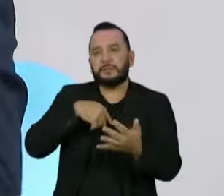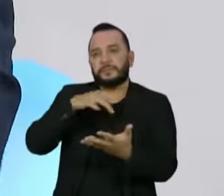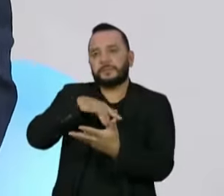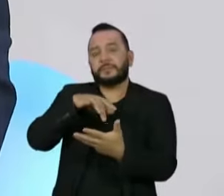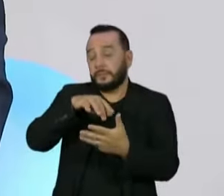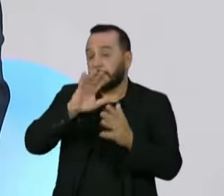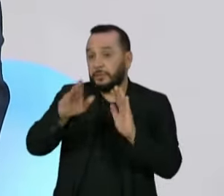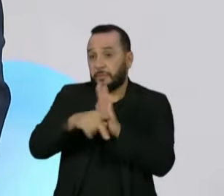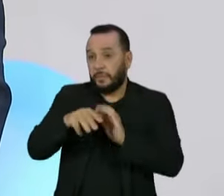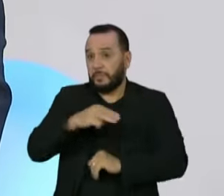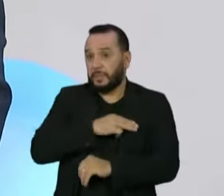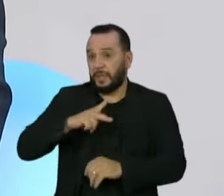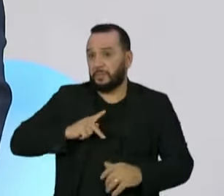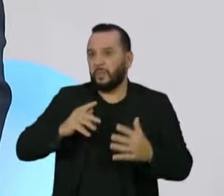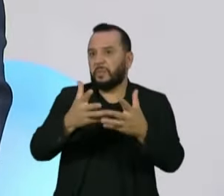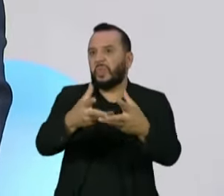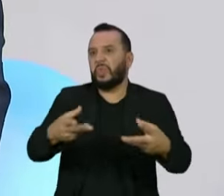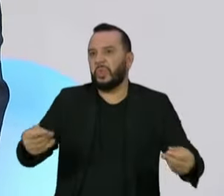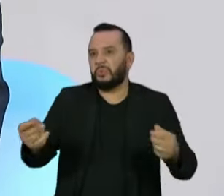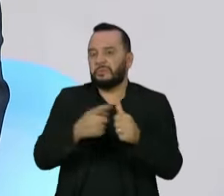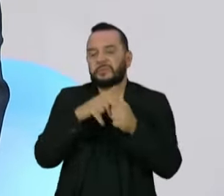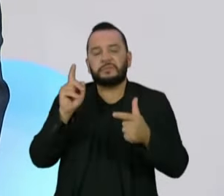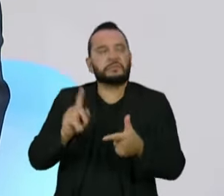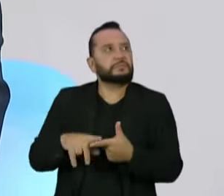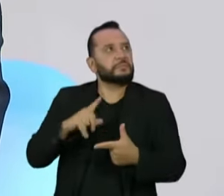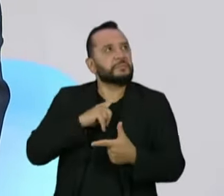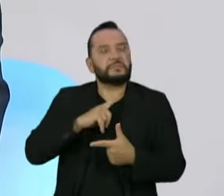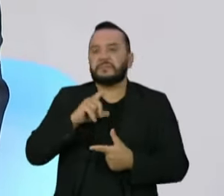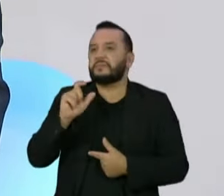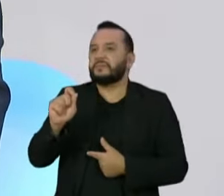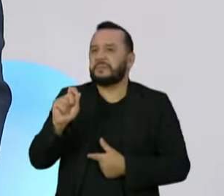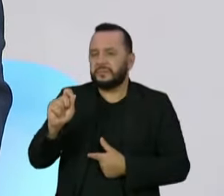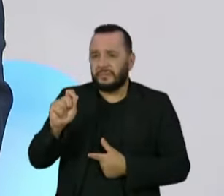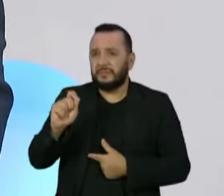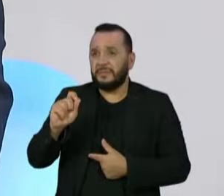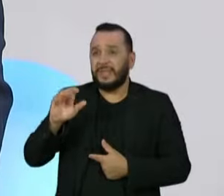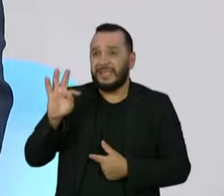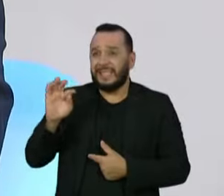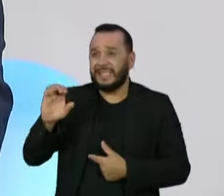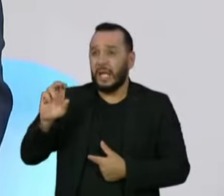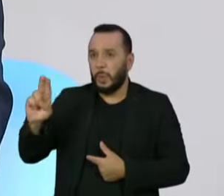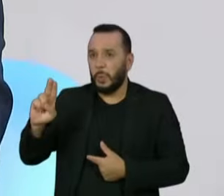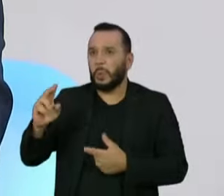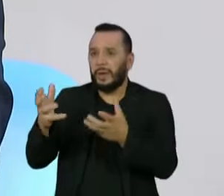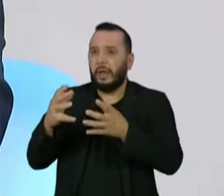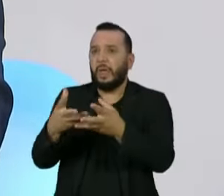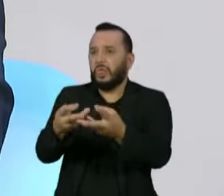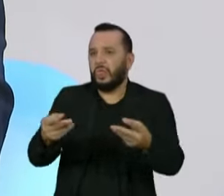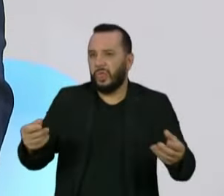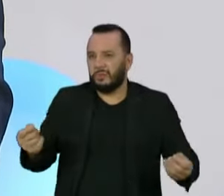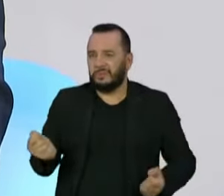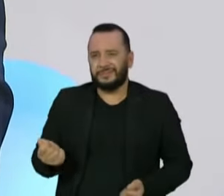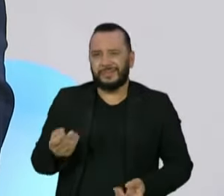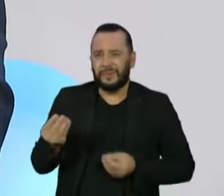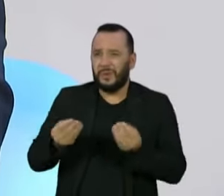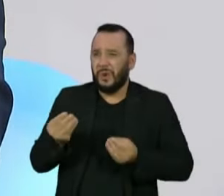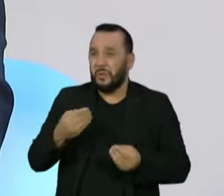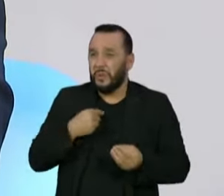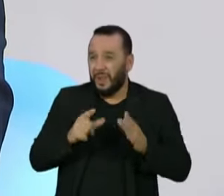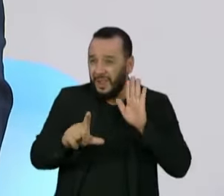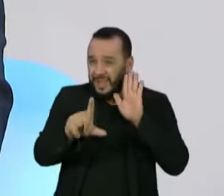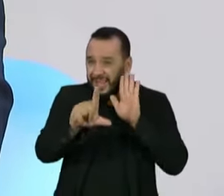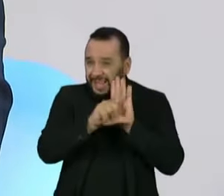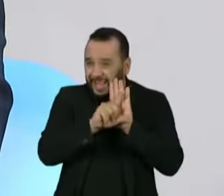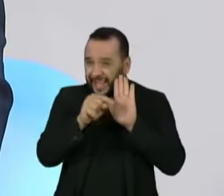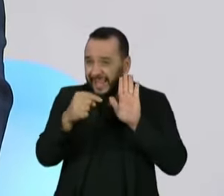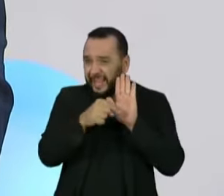a lei que alterou, a lei de improbidade administrativa, ela vai beneficiar inúmeras pessoas